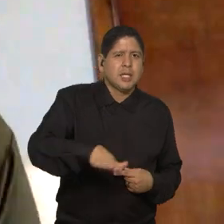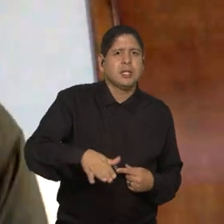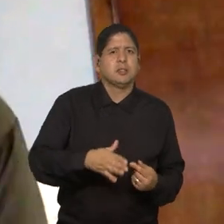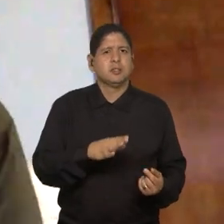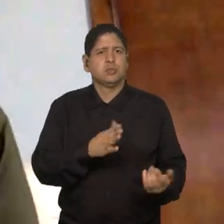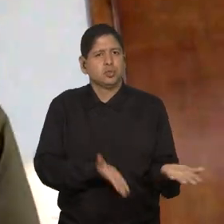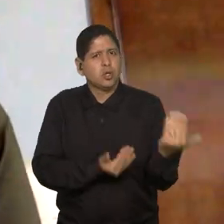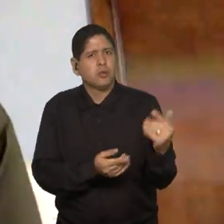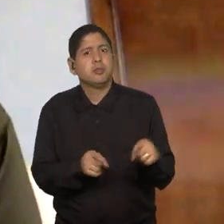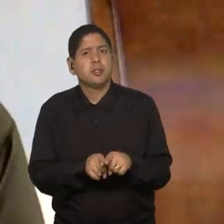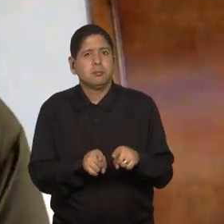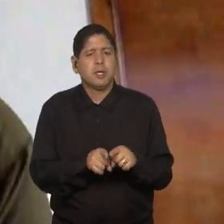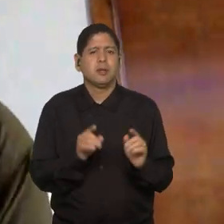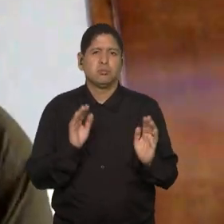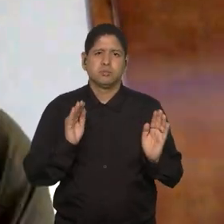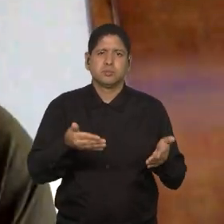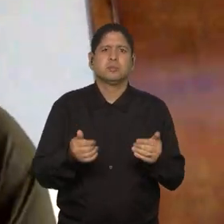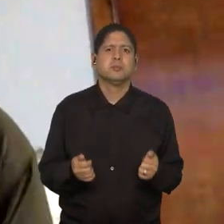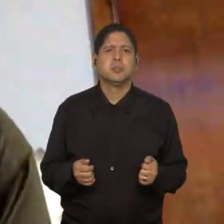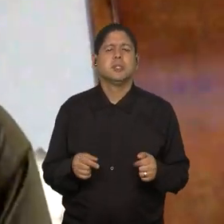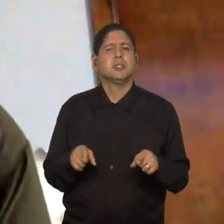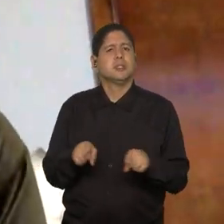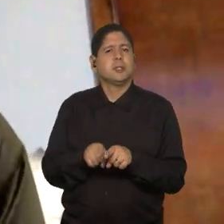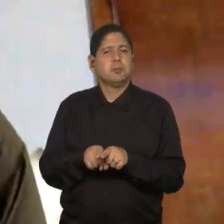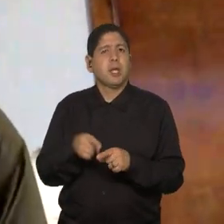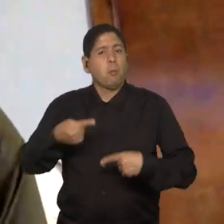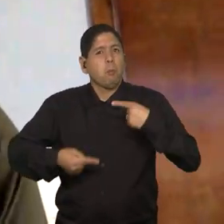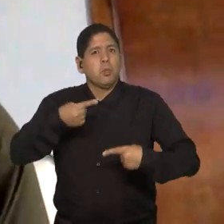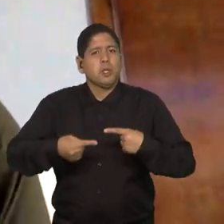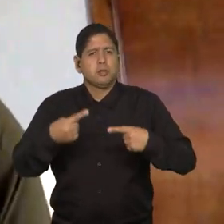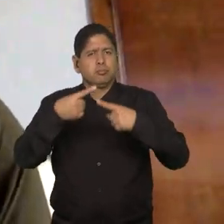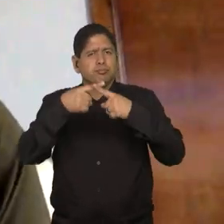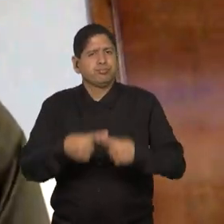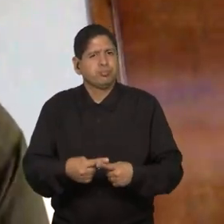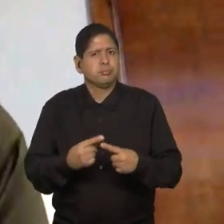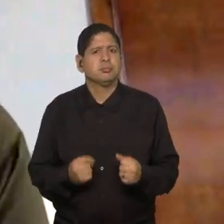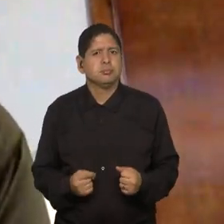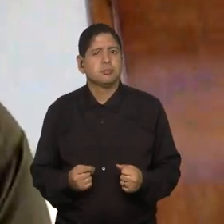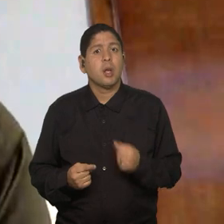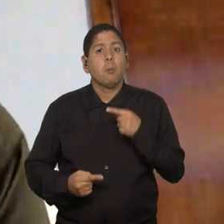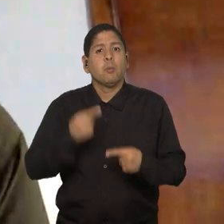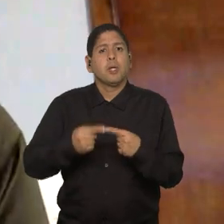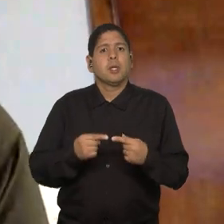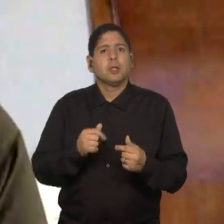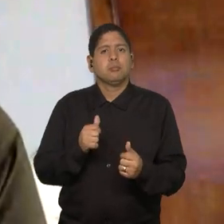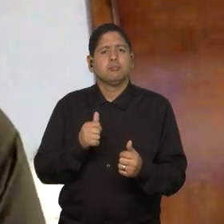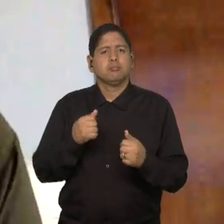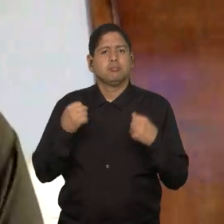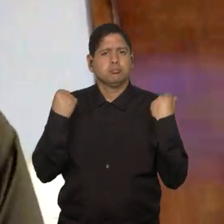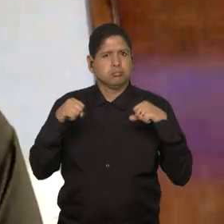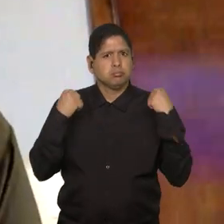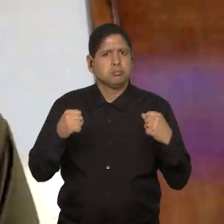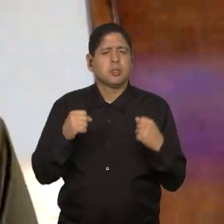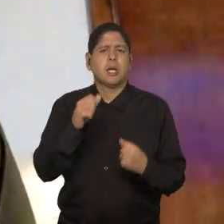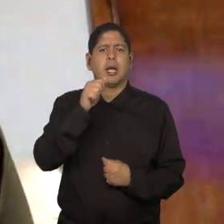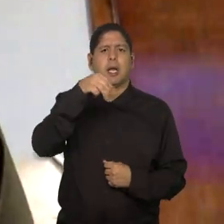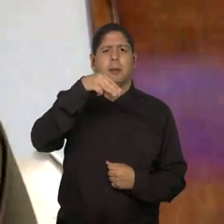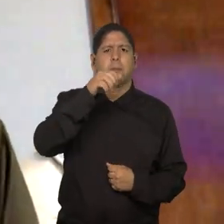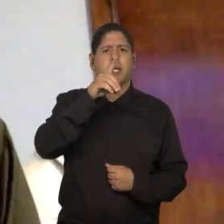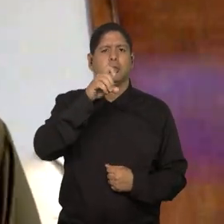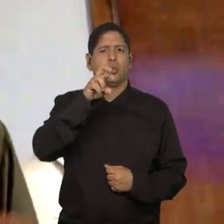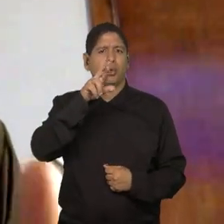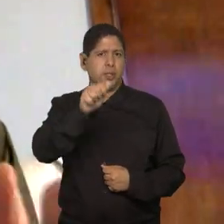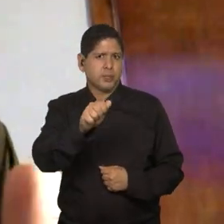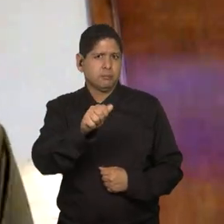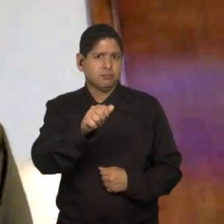as políticas para jovens, as políticas para competições, as políticas de atividade para amadora. Então,